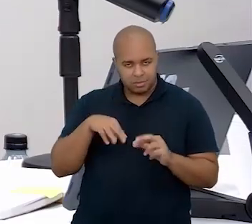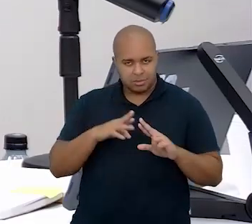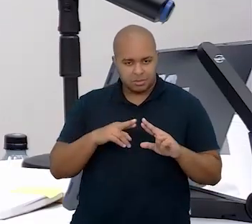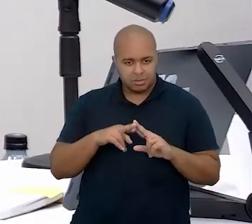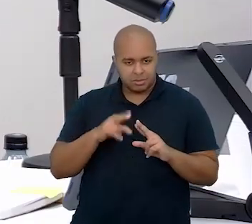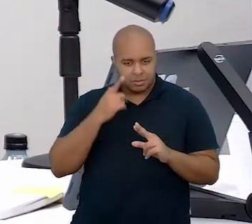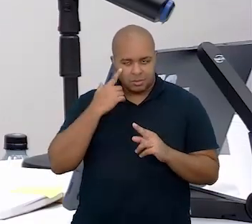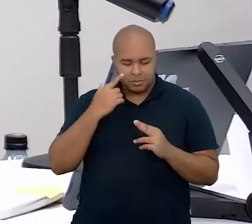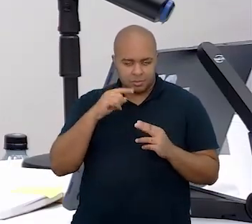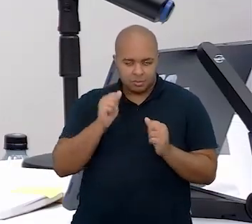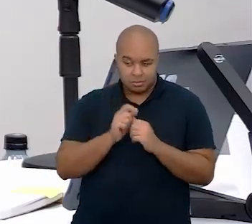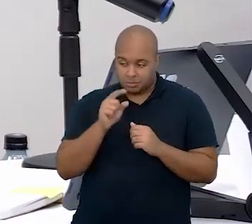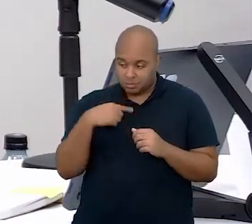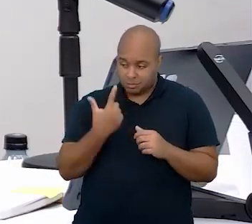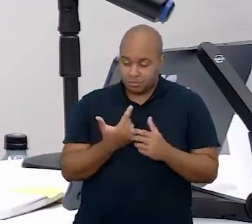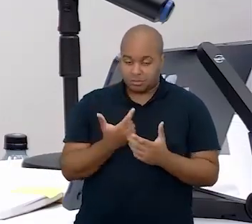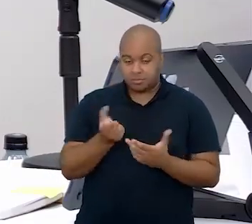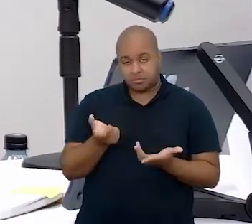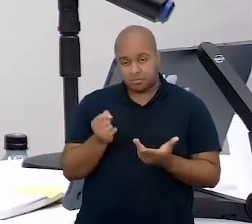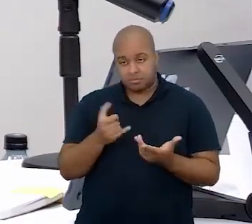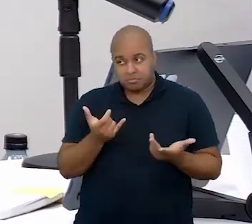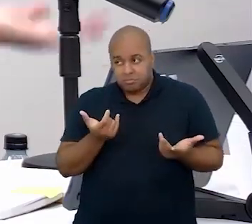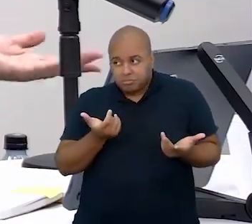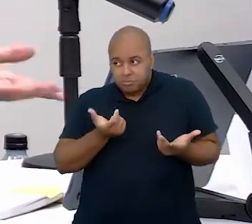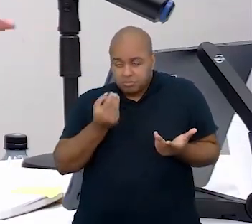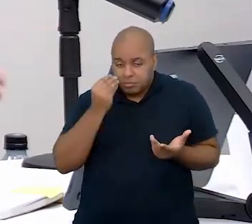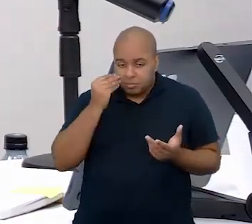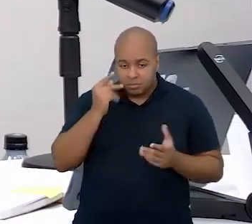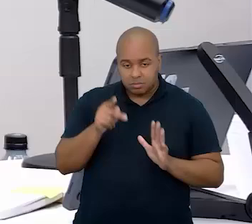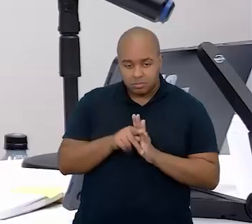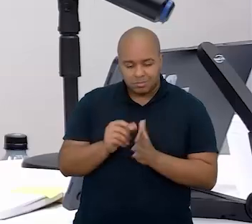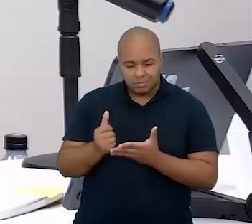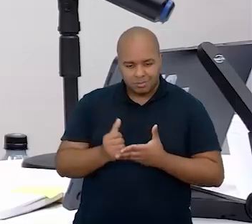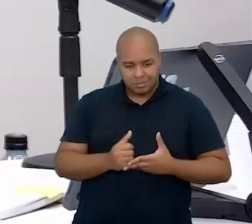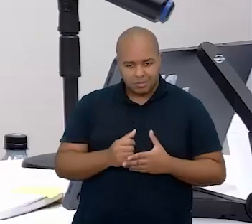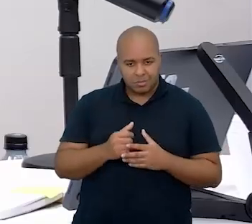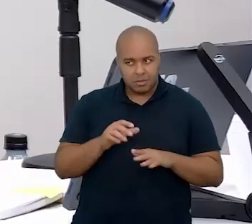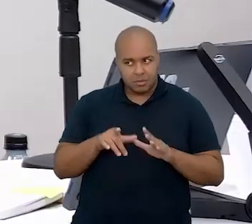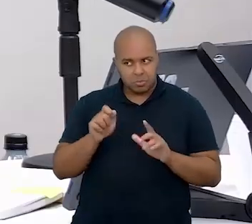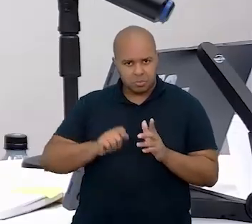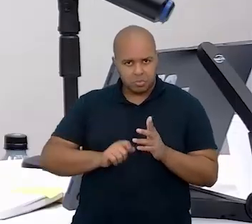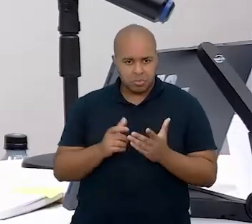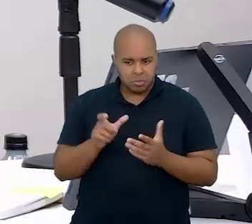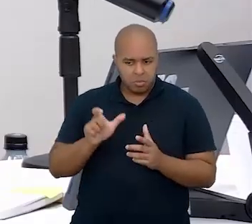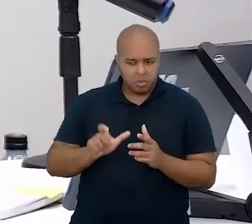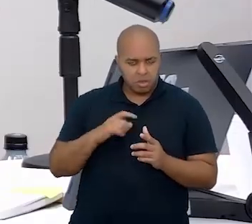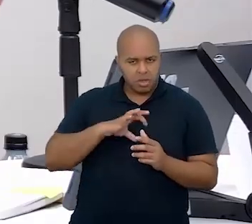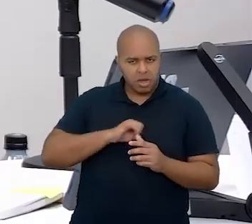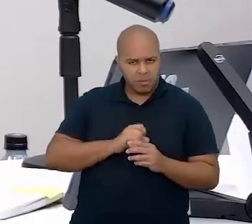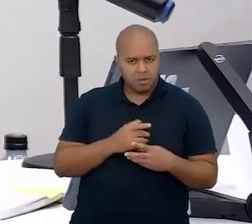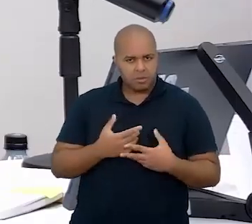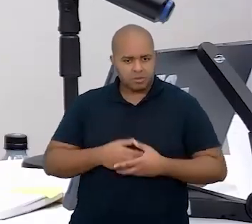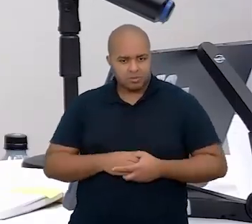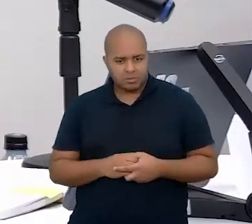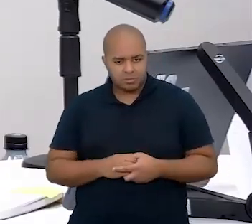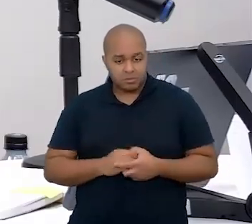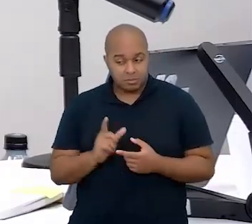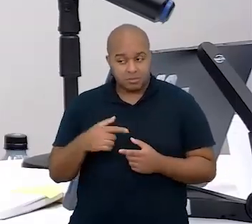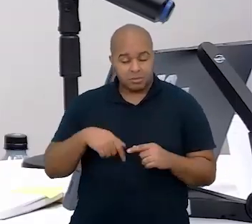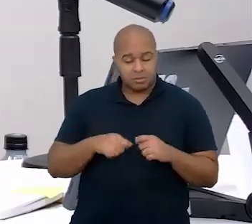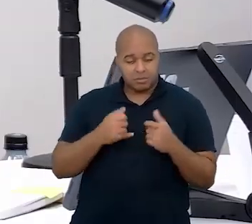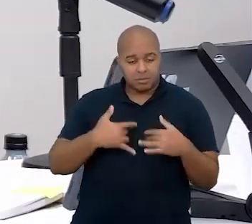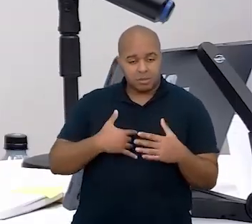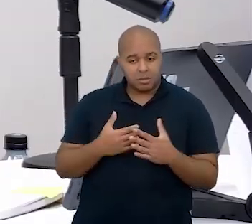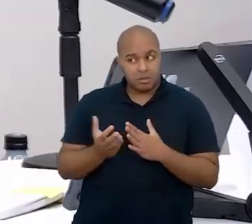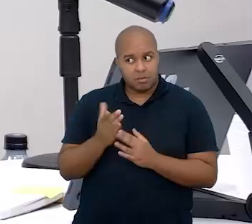vai ouvir com a gente. E assim, a oportunidade de trazer uma autora que eu amo muito, né? E que vai